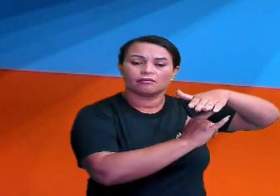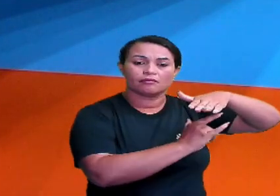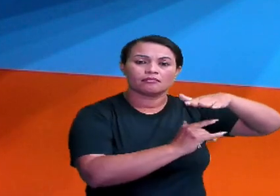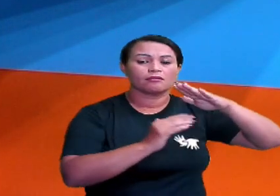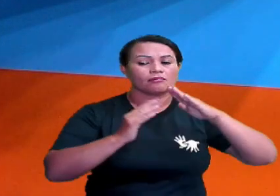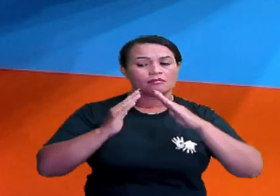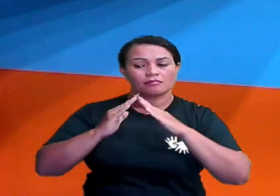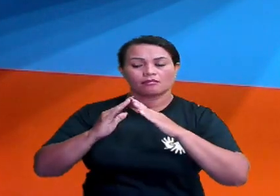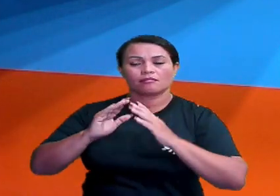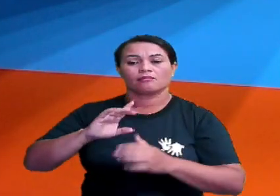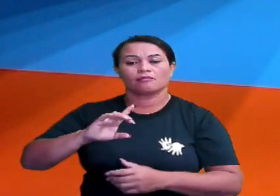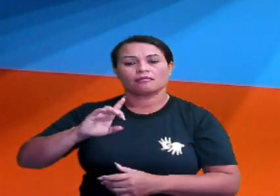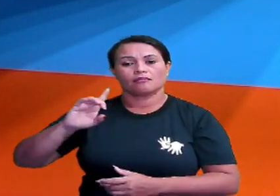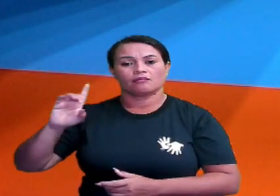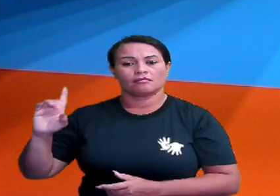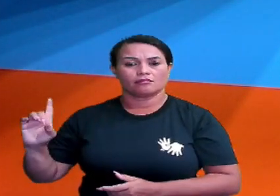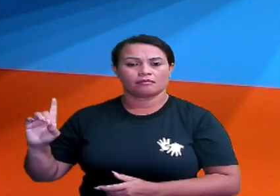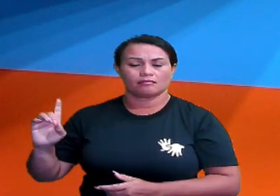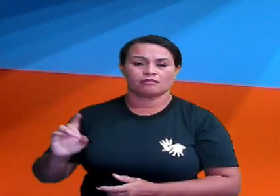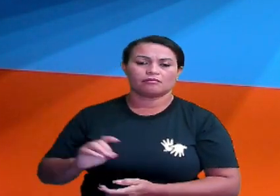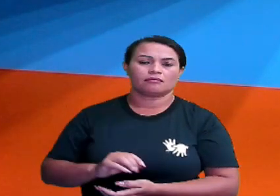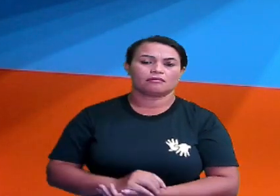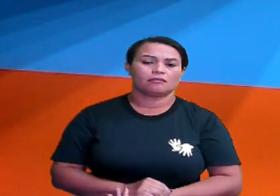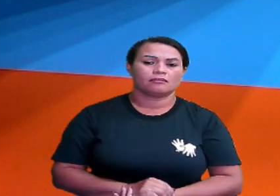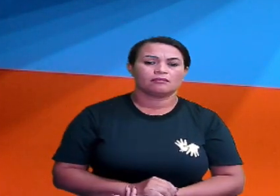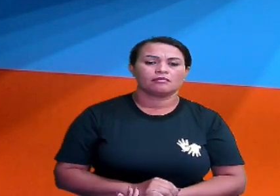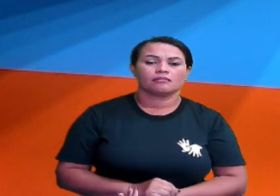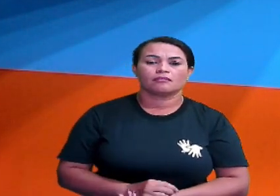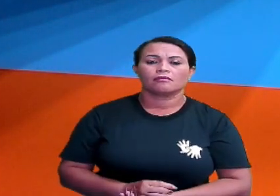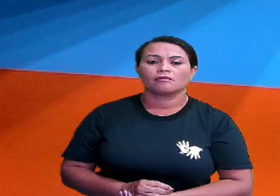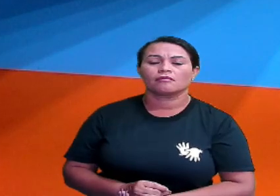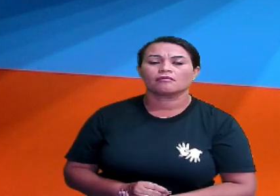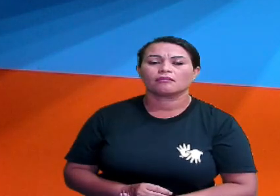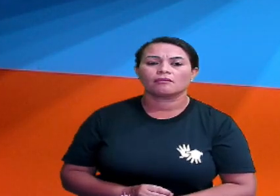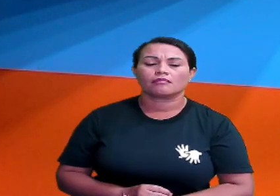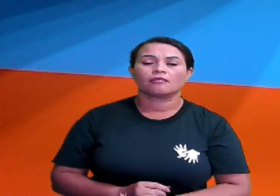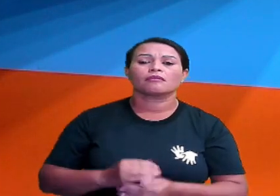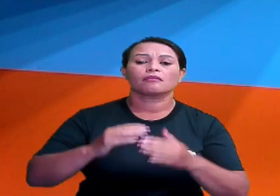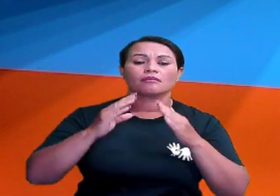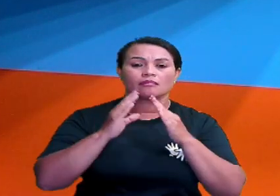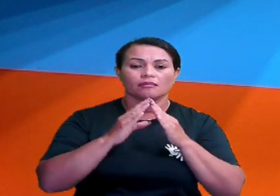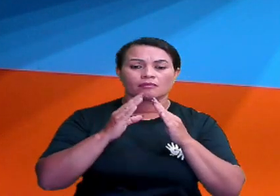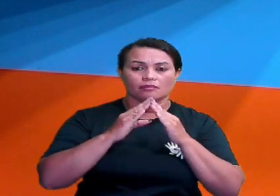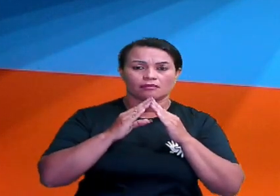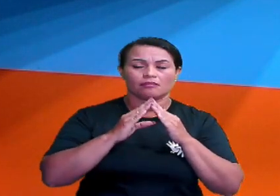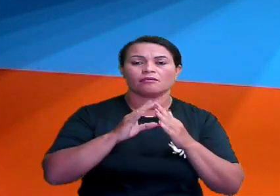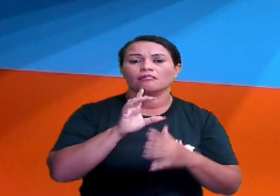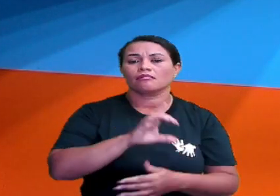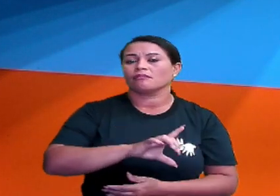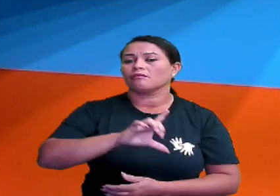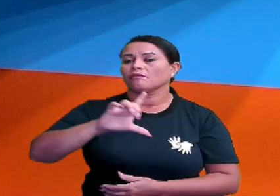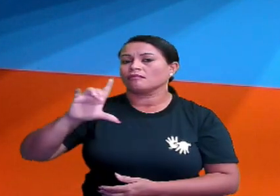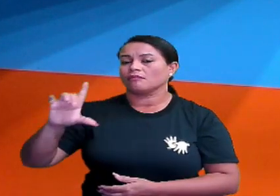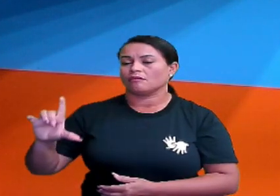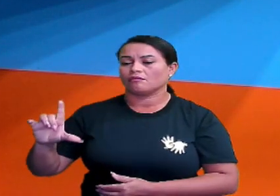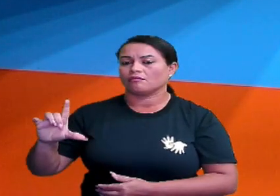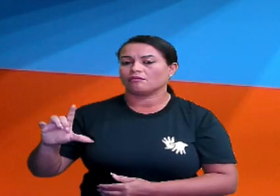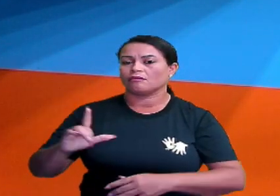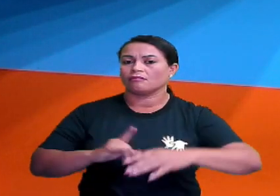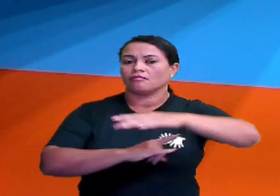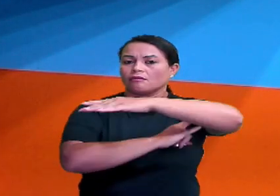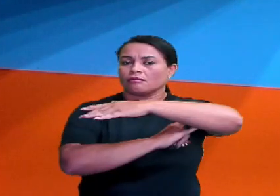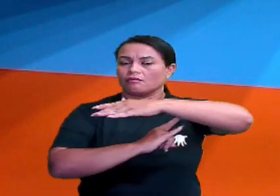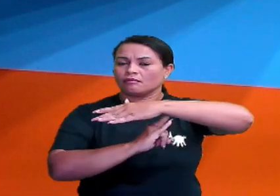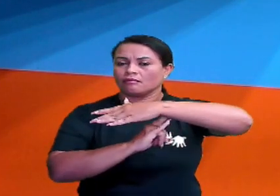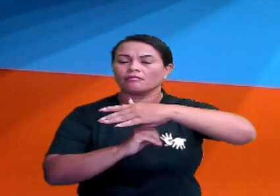direita. E para a direita, a gente sabe que é o leste. Então, a casa está a leste da ponte.